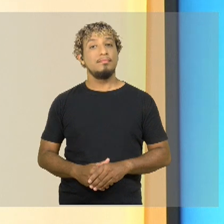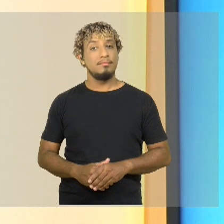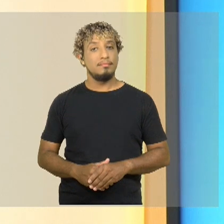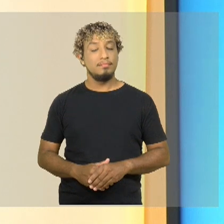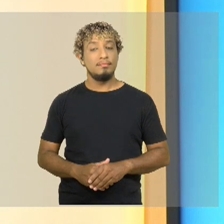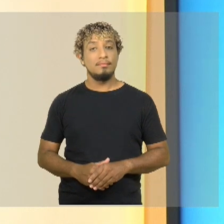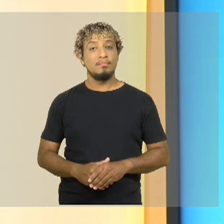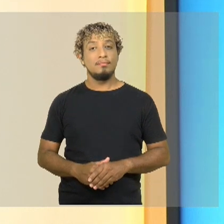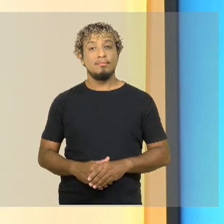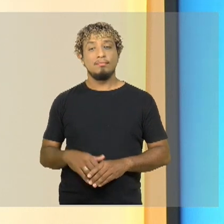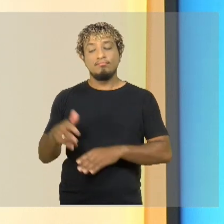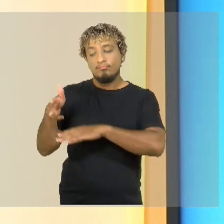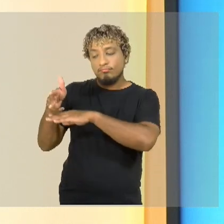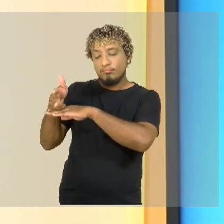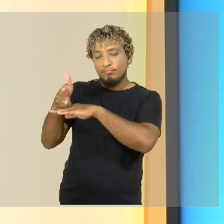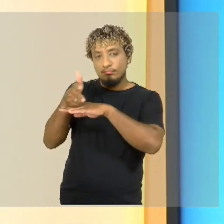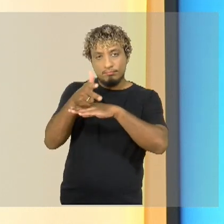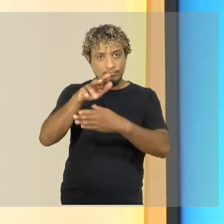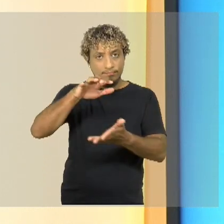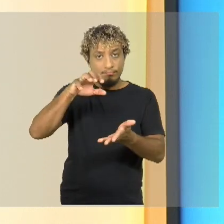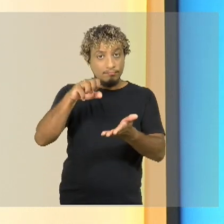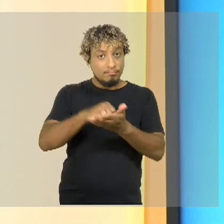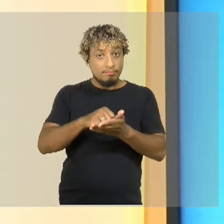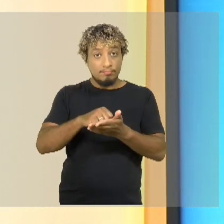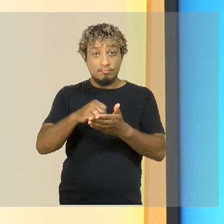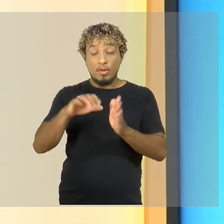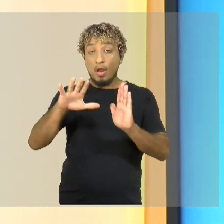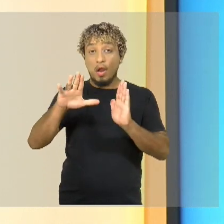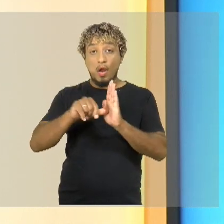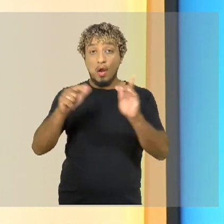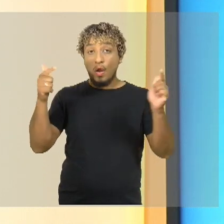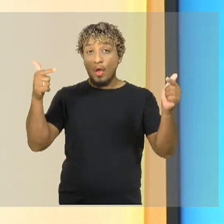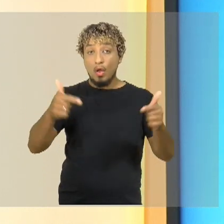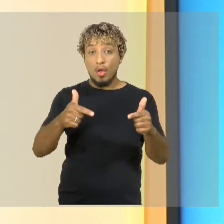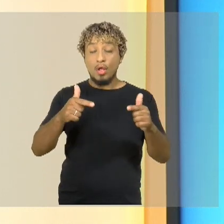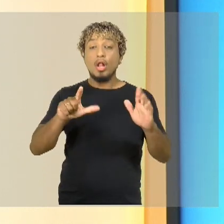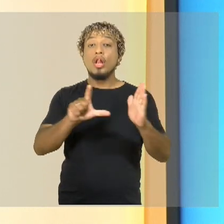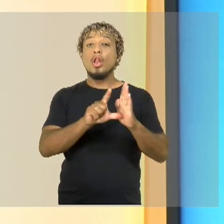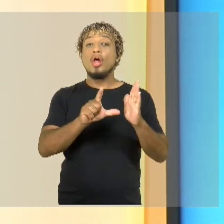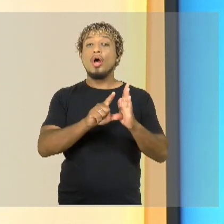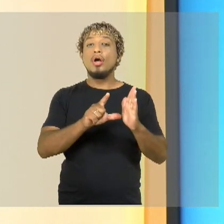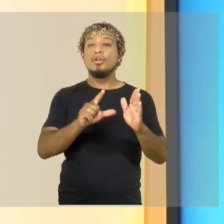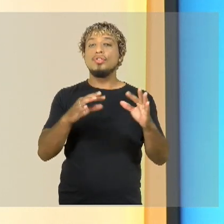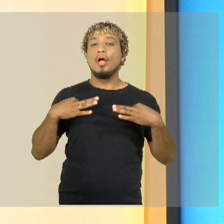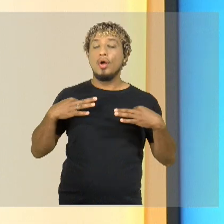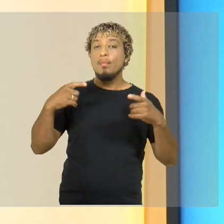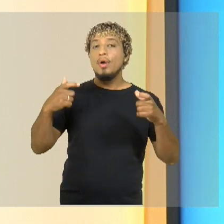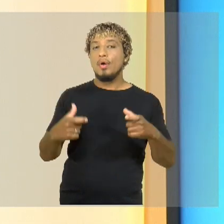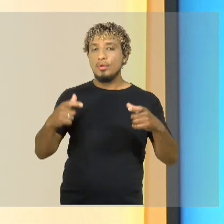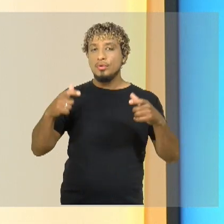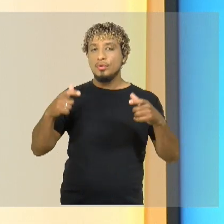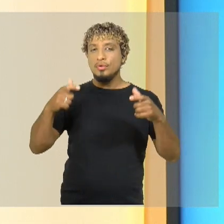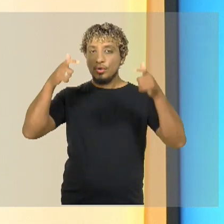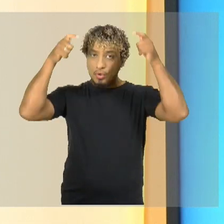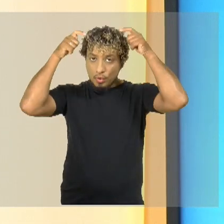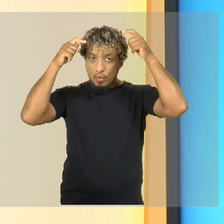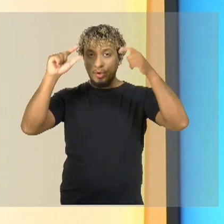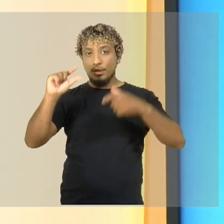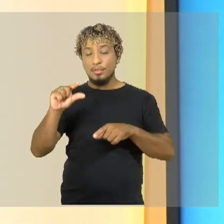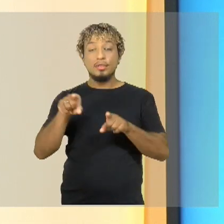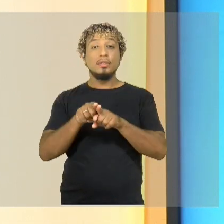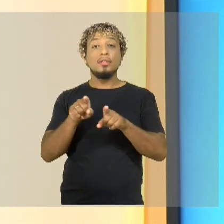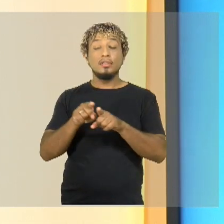Câmera flagra assalto em loja de roupas no Coroadinho. Operação do programa Meu Celular de Volta